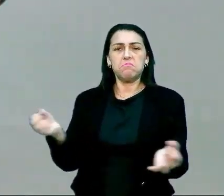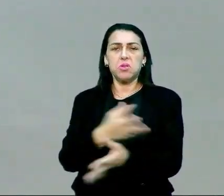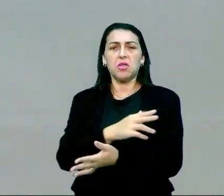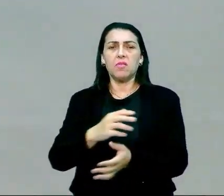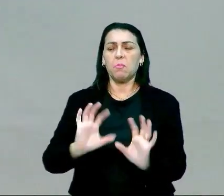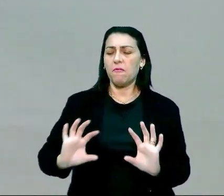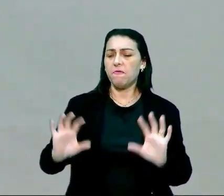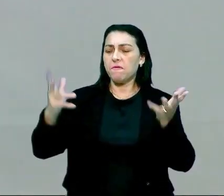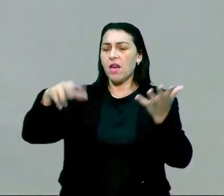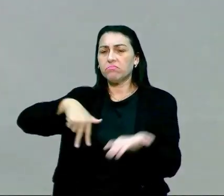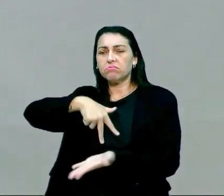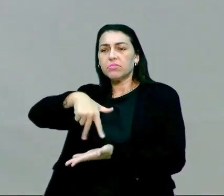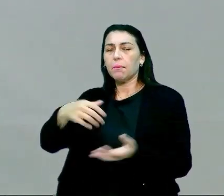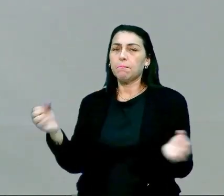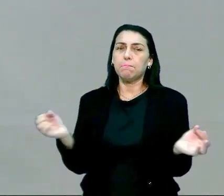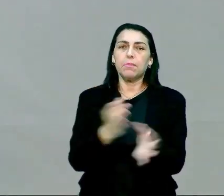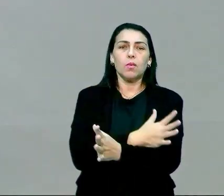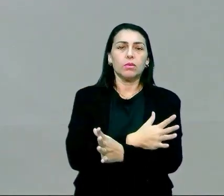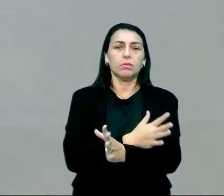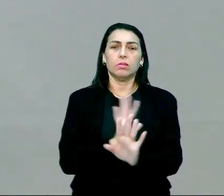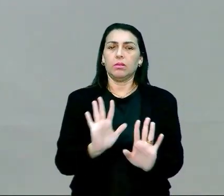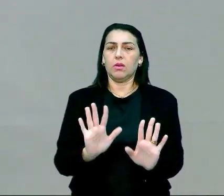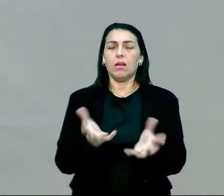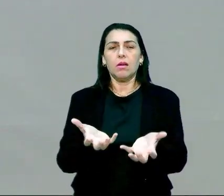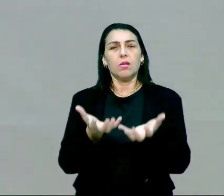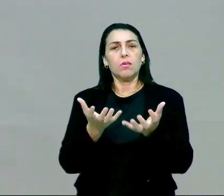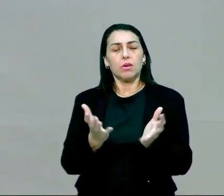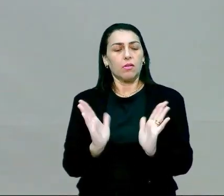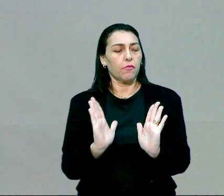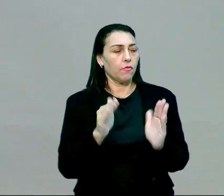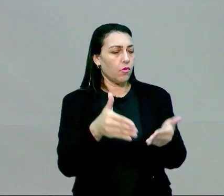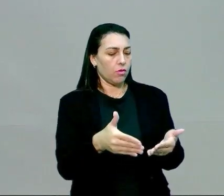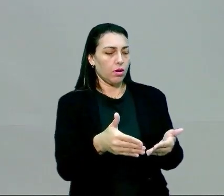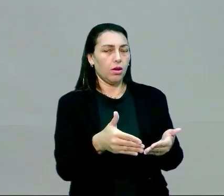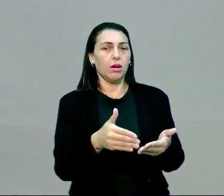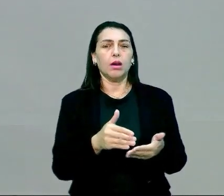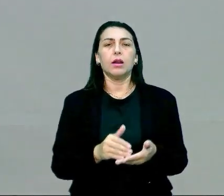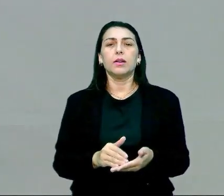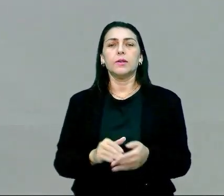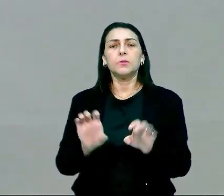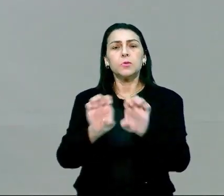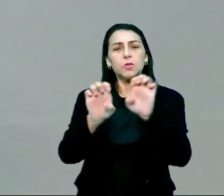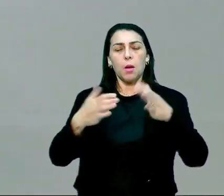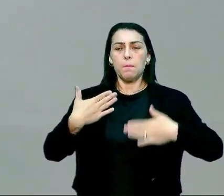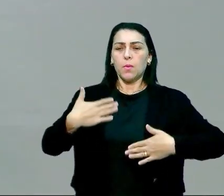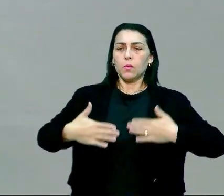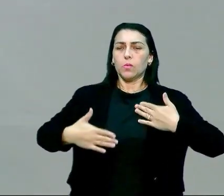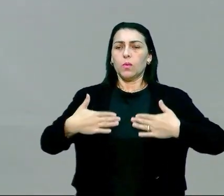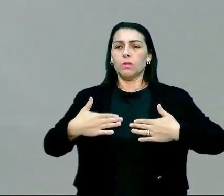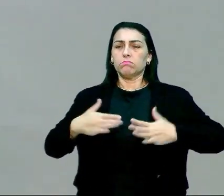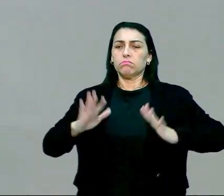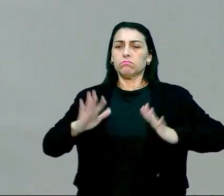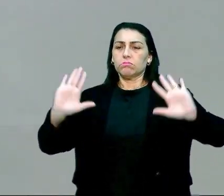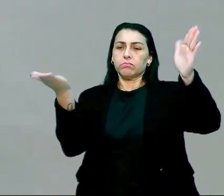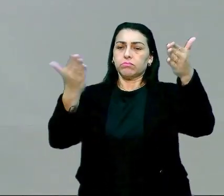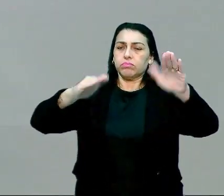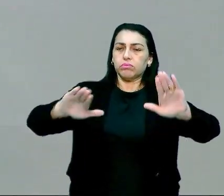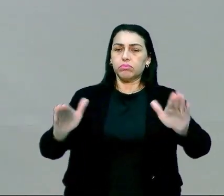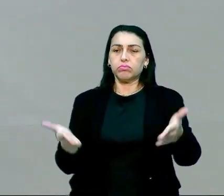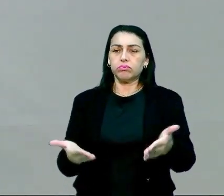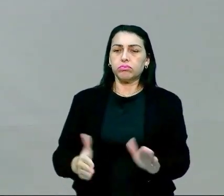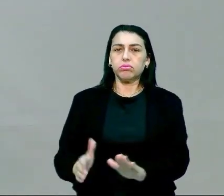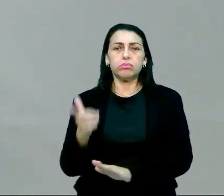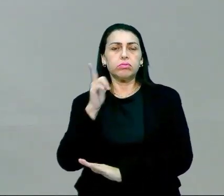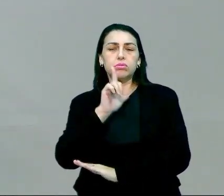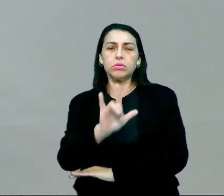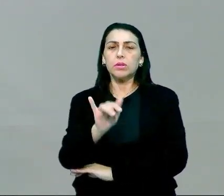vai pra uma festinha e tudo, tudo, acabou. Agora, não. Eu quero focar em estruturar meu corpo. Eu quero fazer algo que eu consiga...